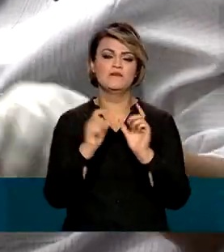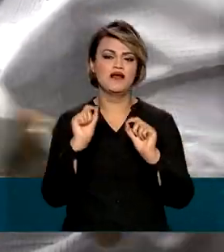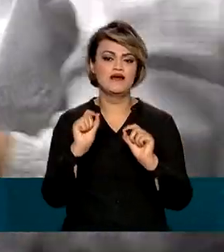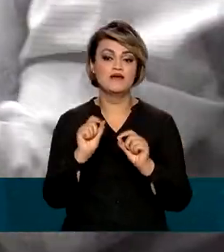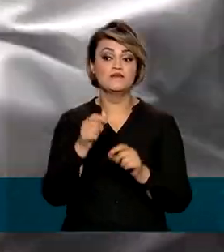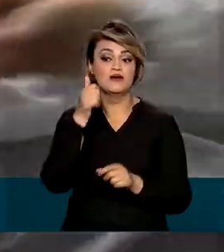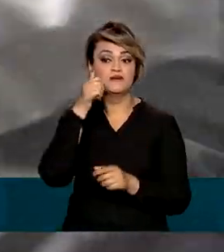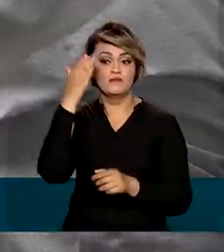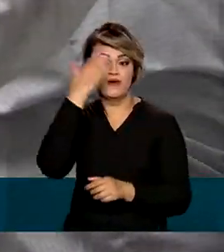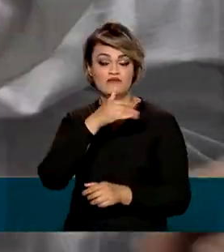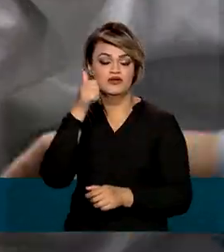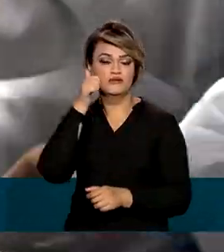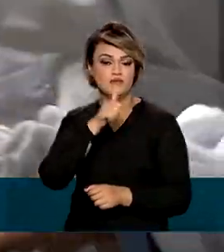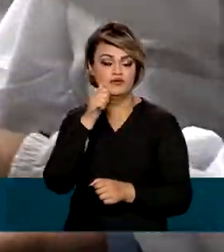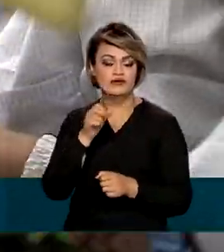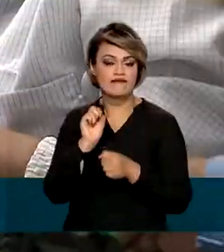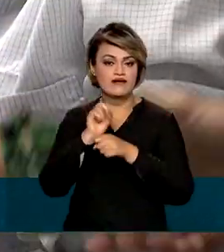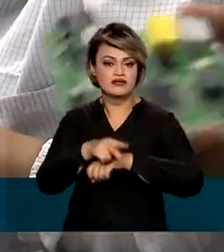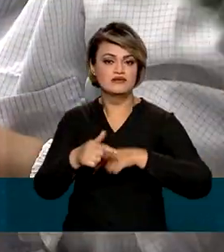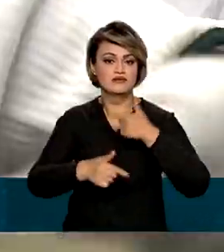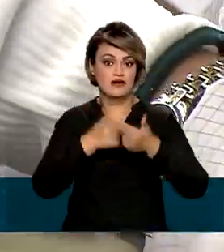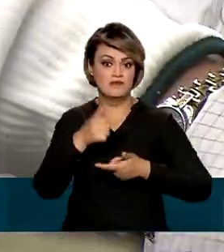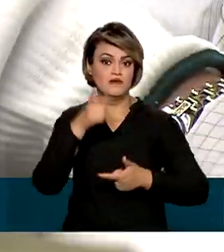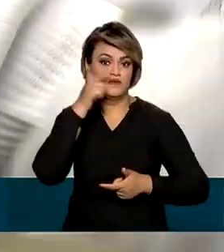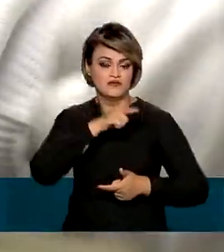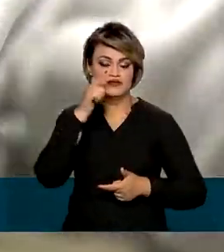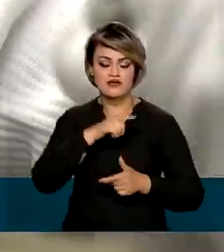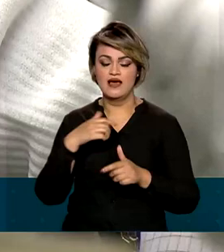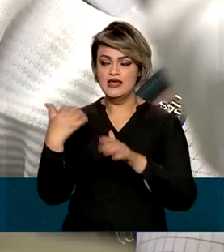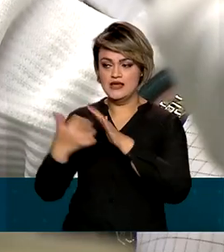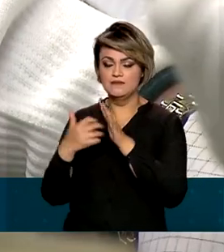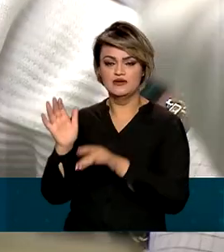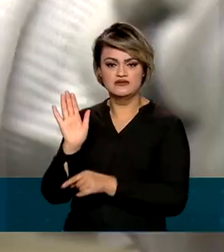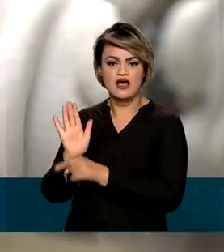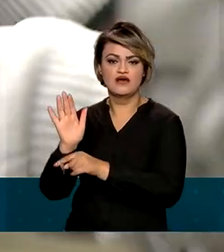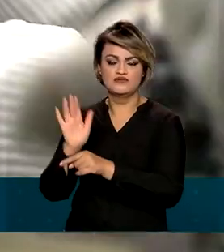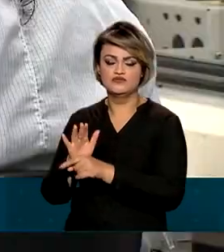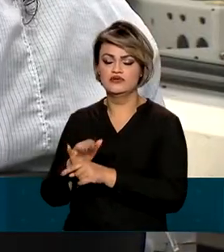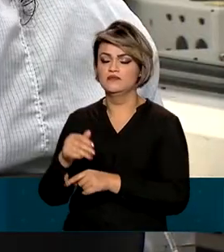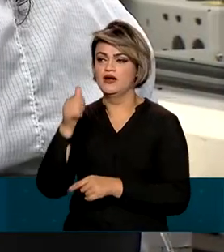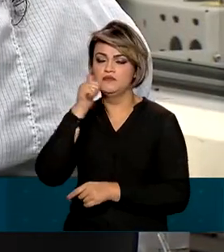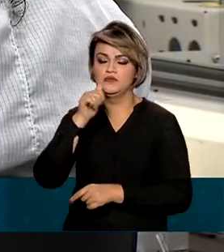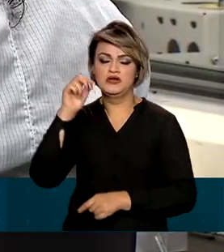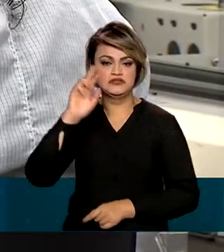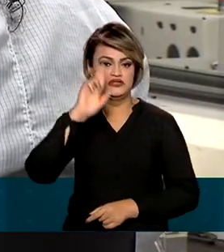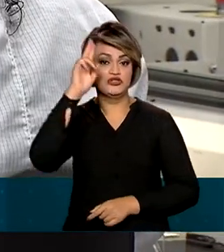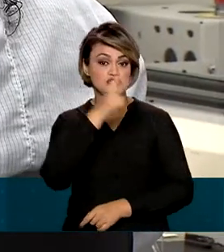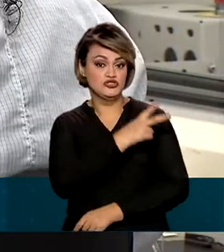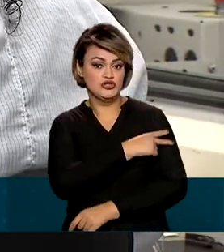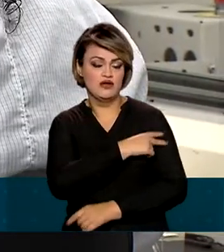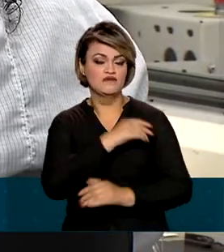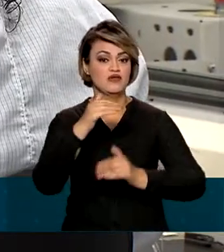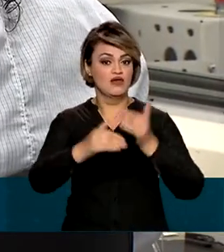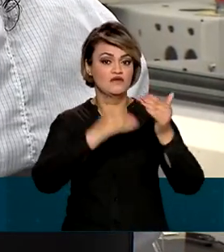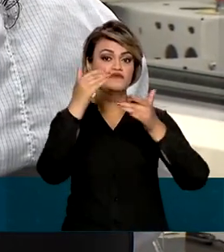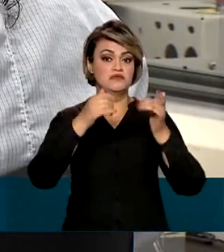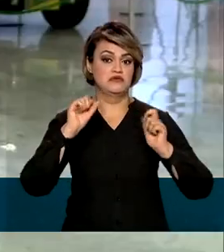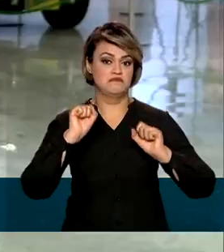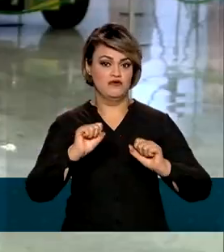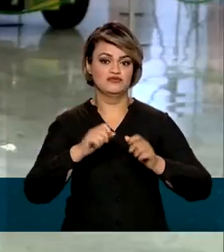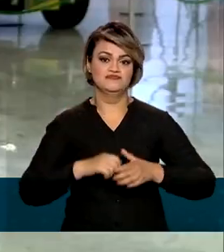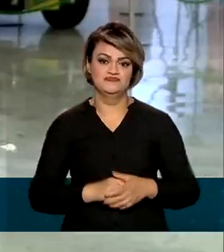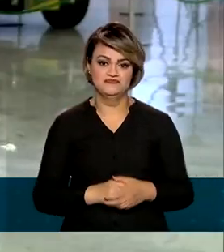empresas adotem boas práticas na contratação, ocupação de postos de liderança e ascensão profissional de mulheres.